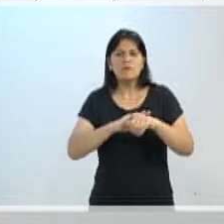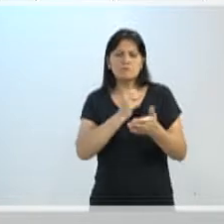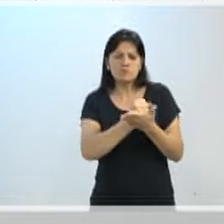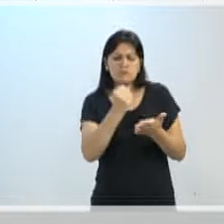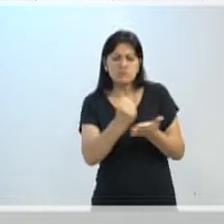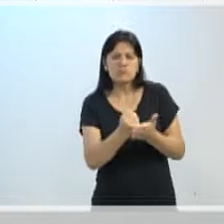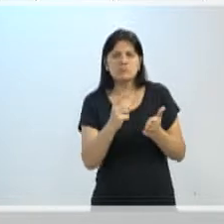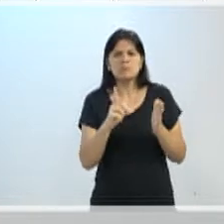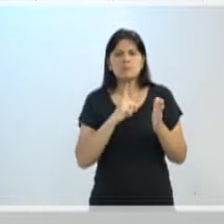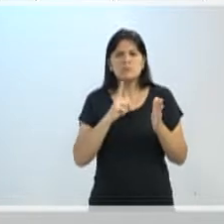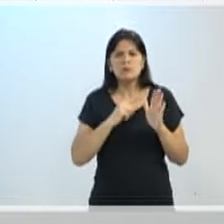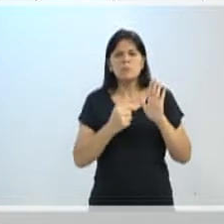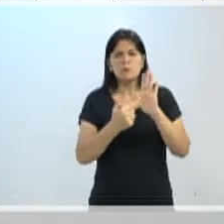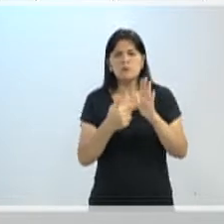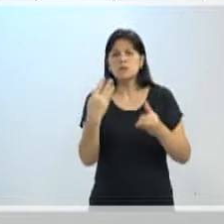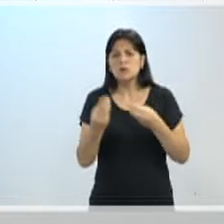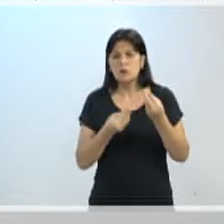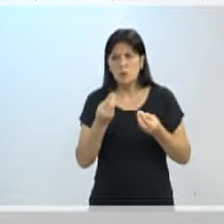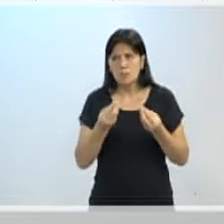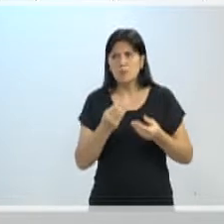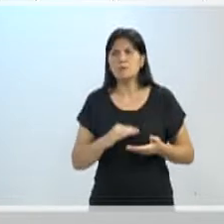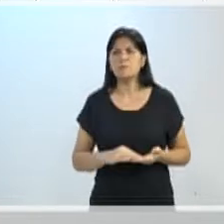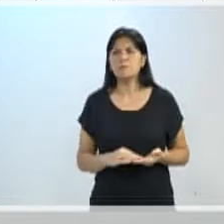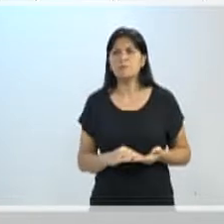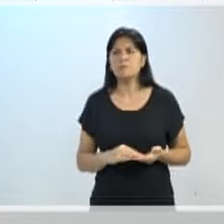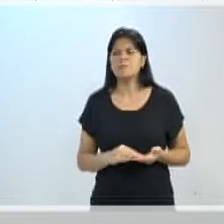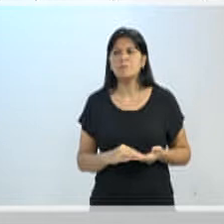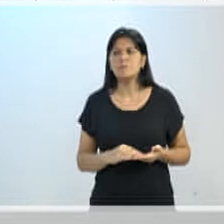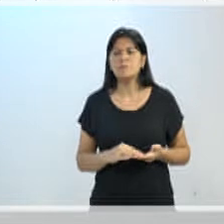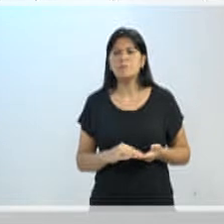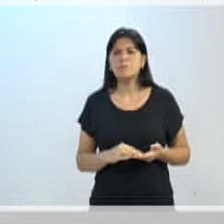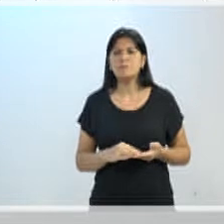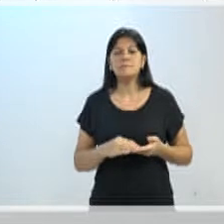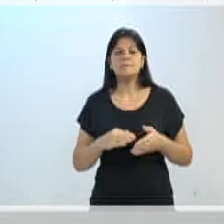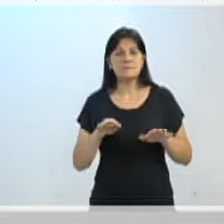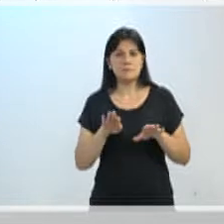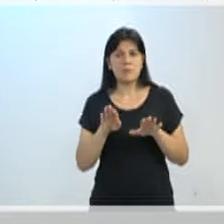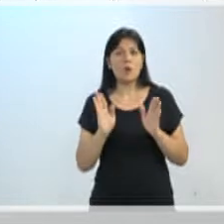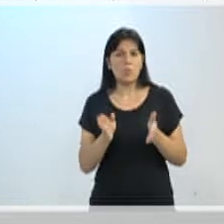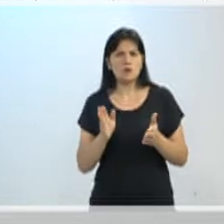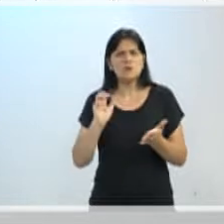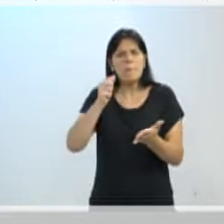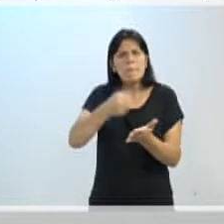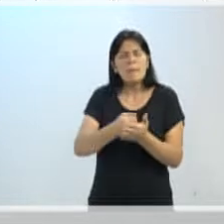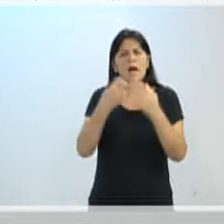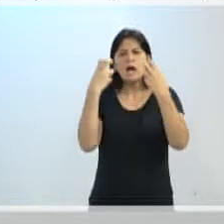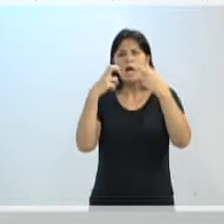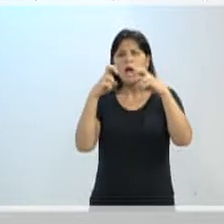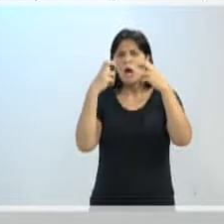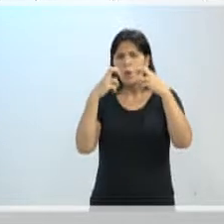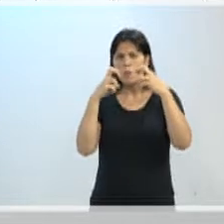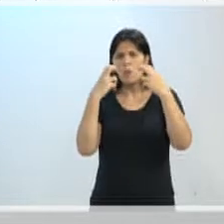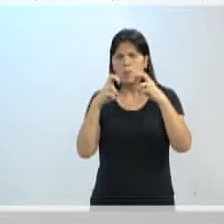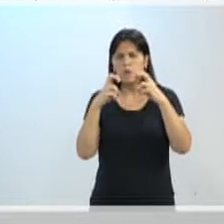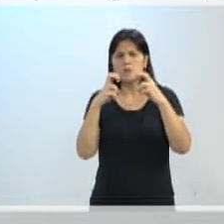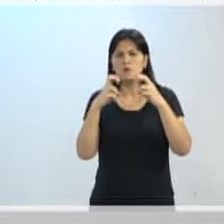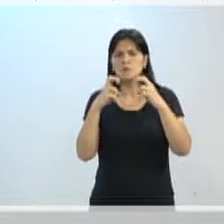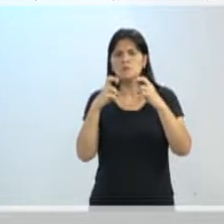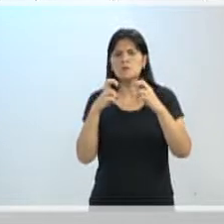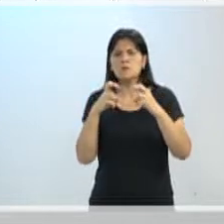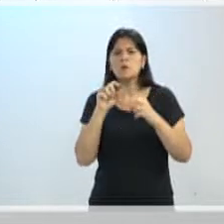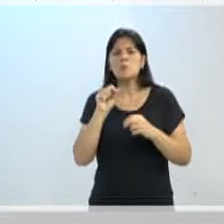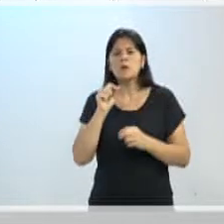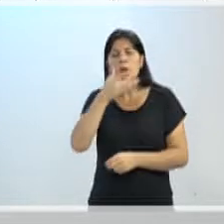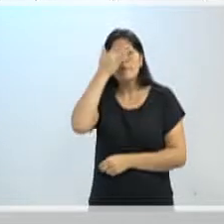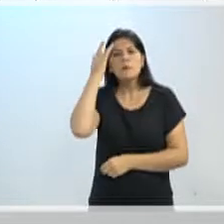imposição de encargos na tarifa. Ou seja, a tarifa básica de Blumenau, ela é suportada por quem